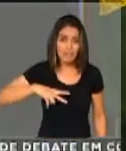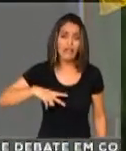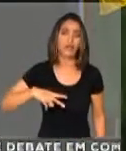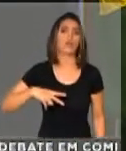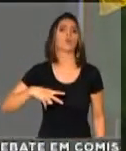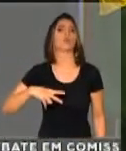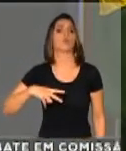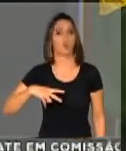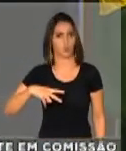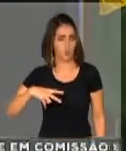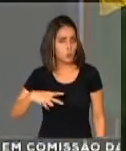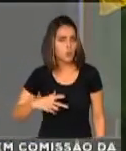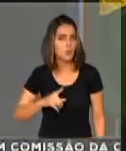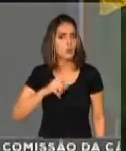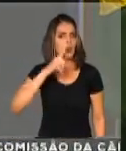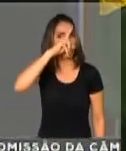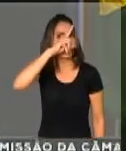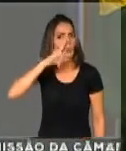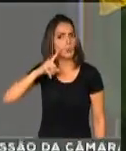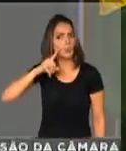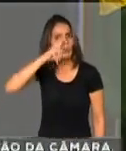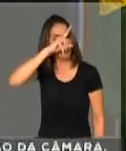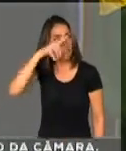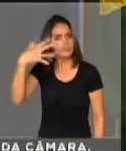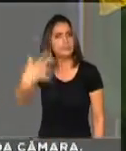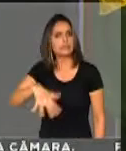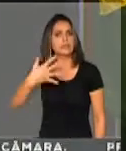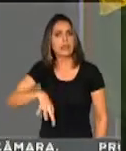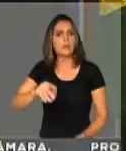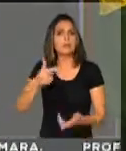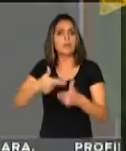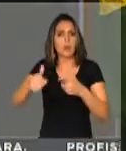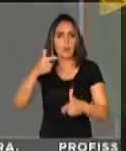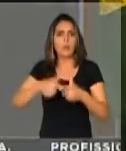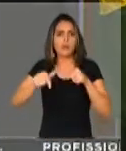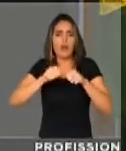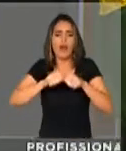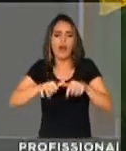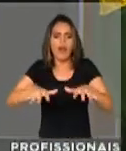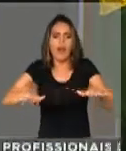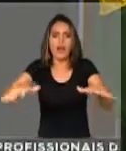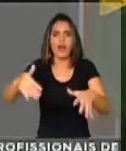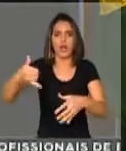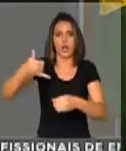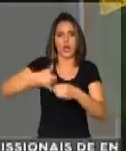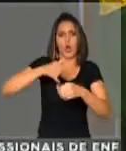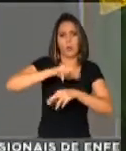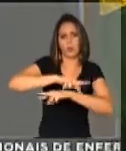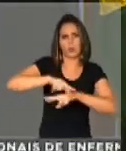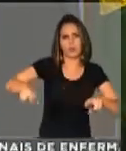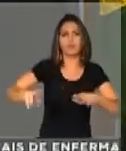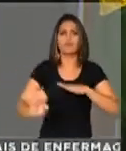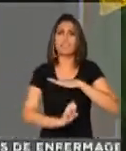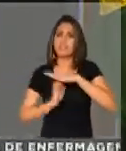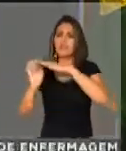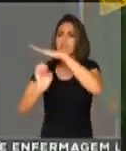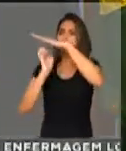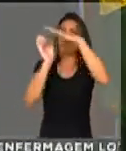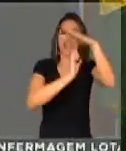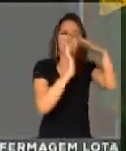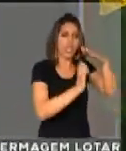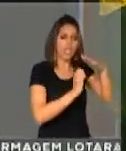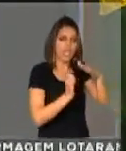mais ainda a situação que já é grave do problema de abastecimento do Brasil. Todas as empresas do mundo são empresas